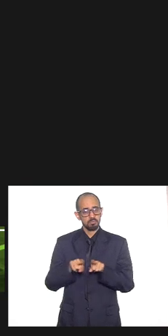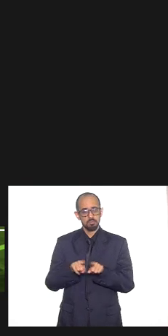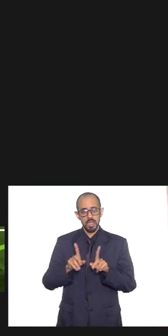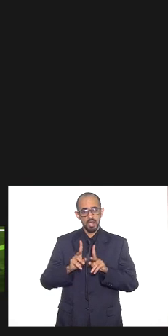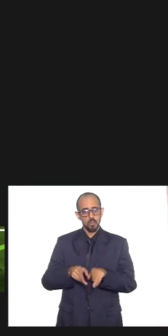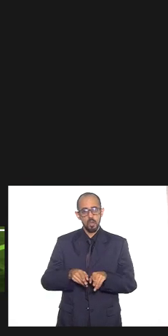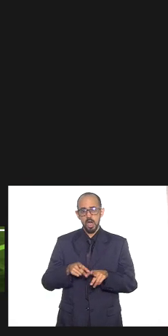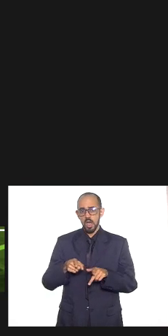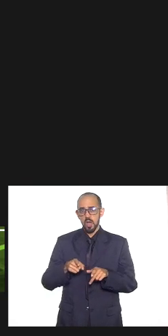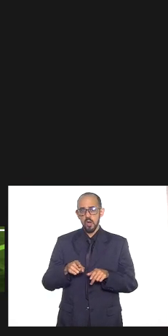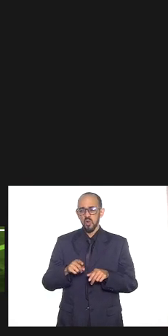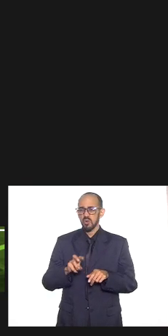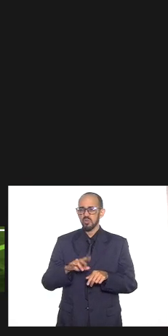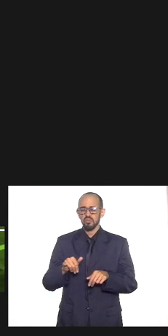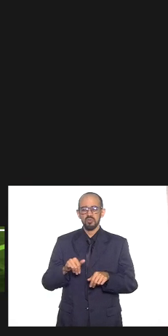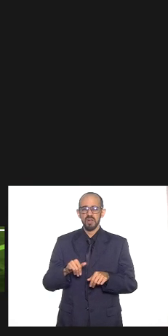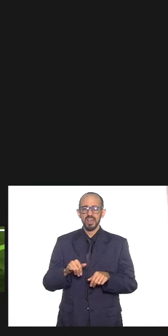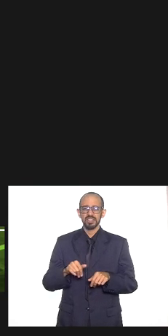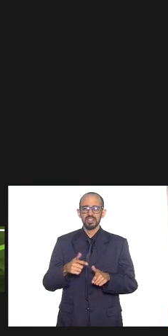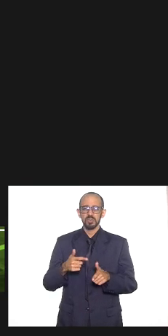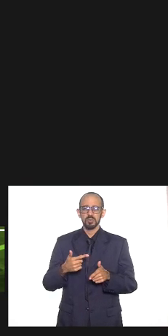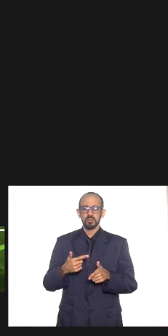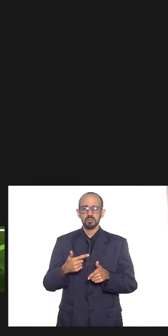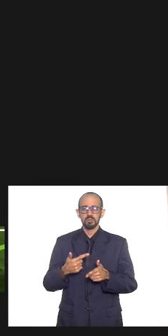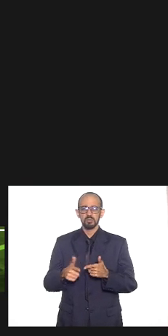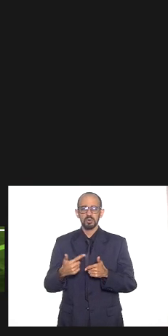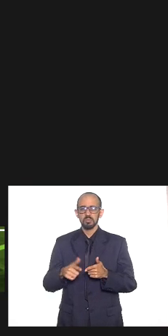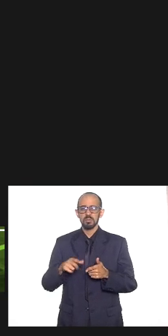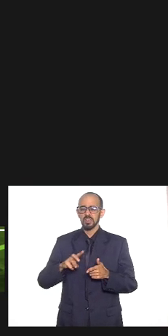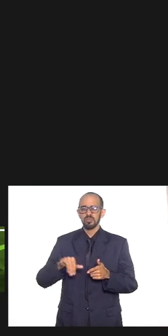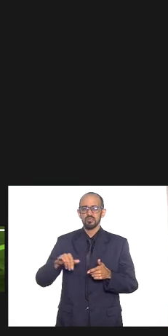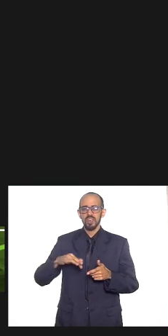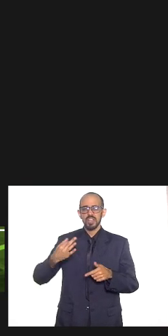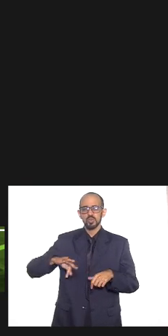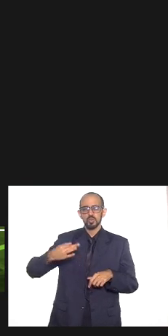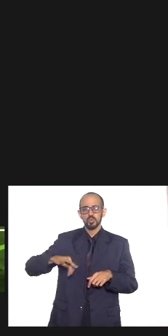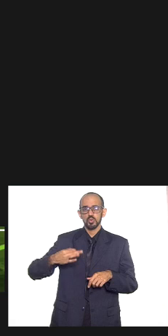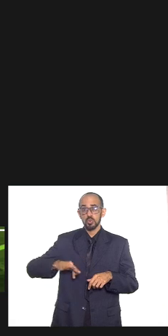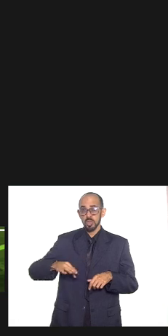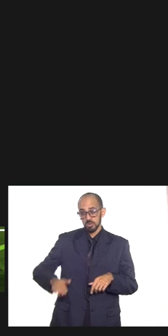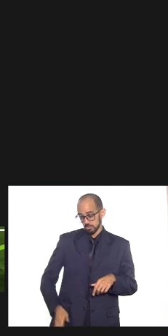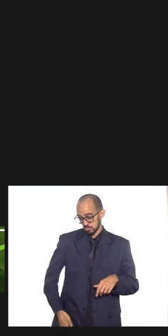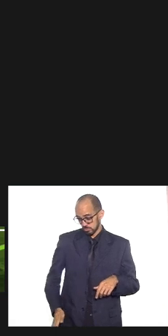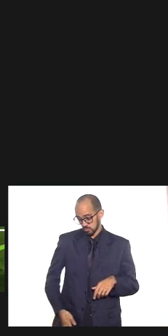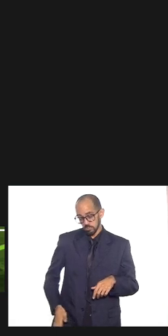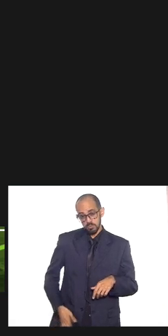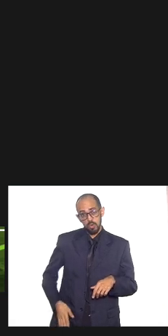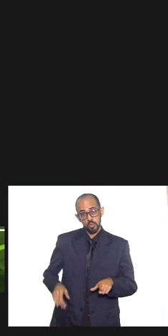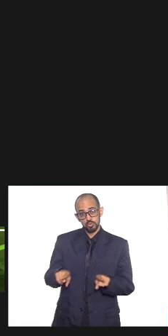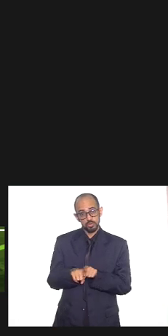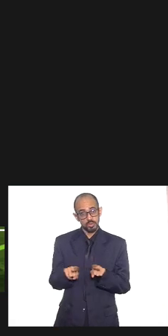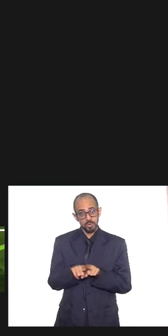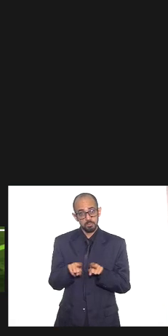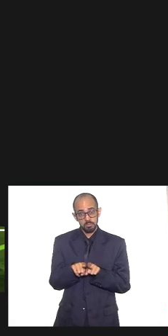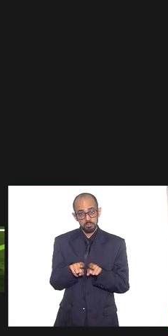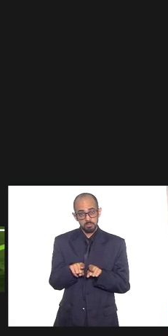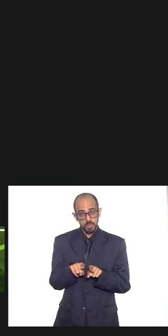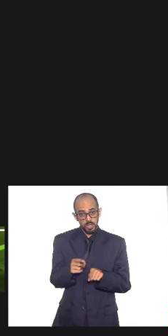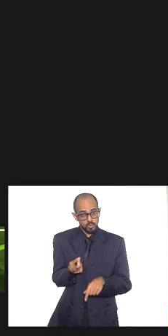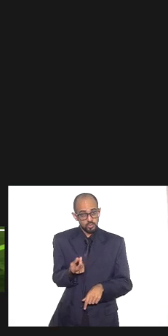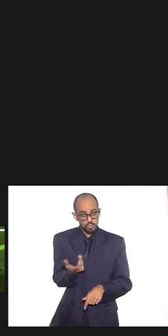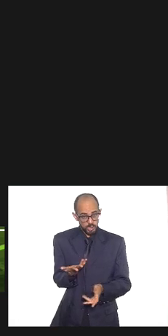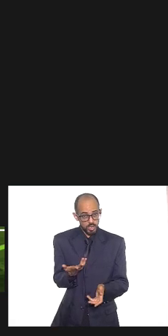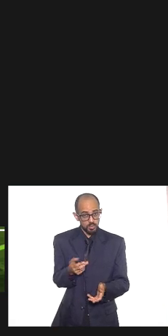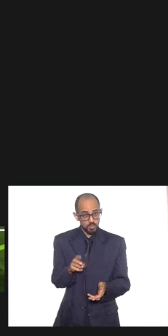saturação de combate que vai doer inclusive no teu bolso em todos os sentidos nós não vamos aceitar então